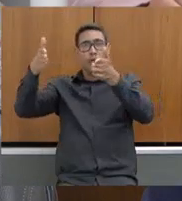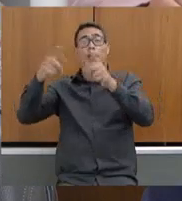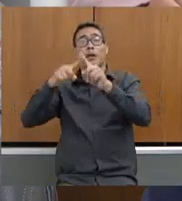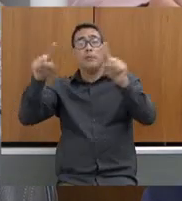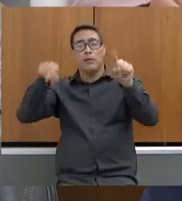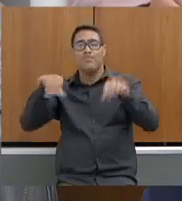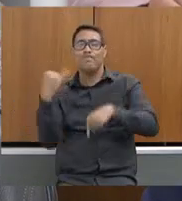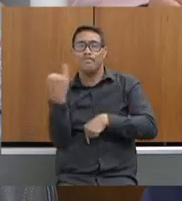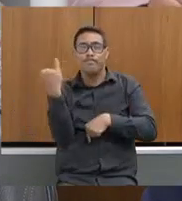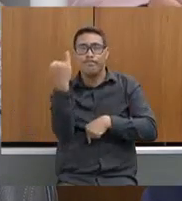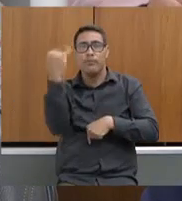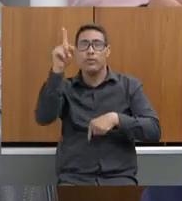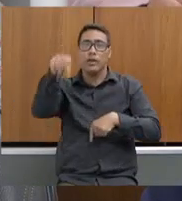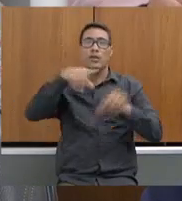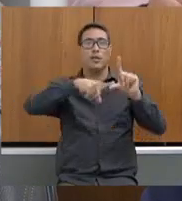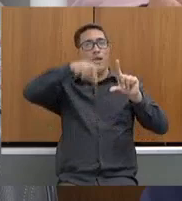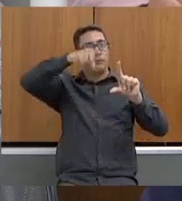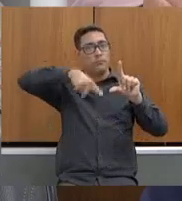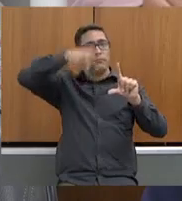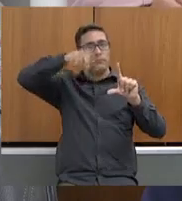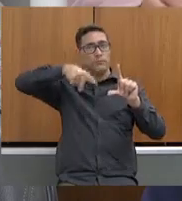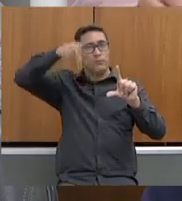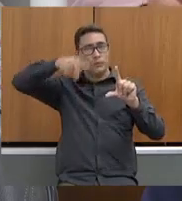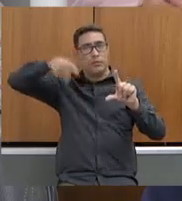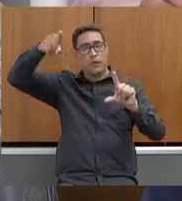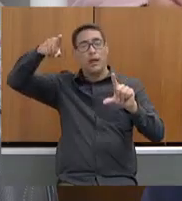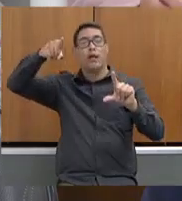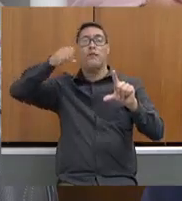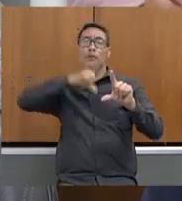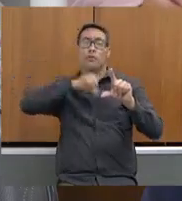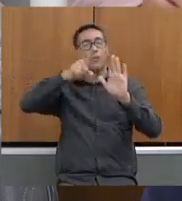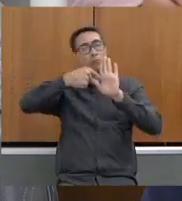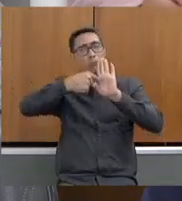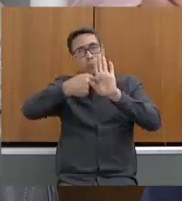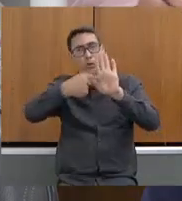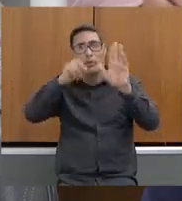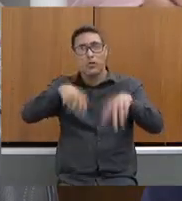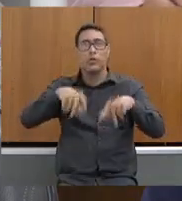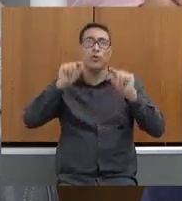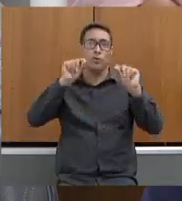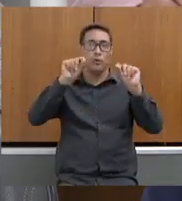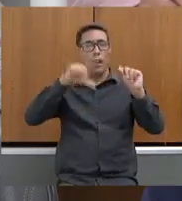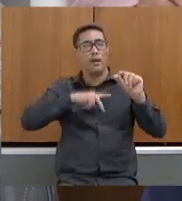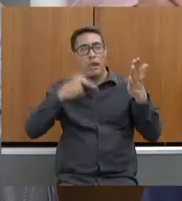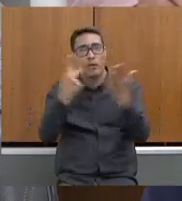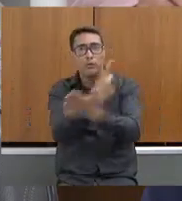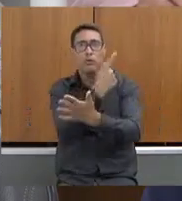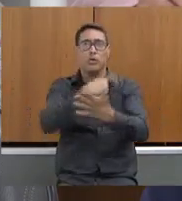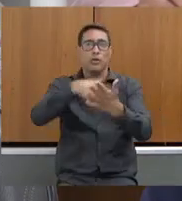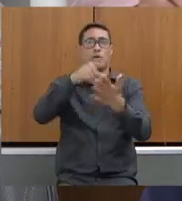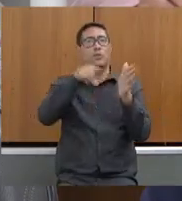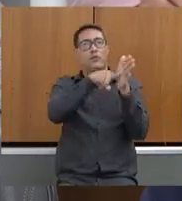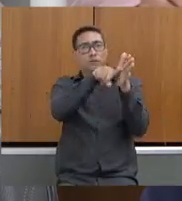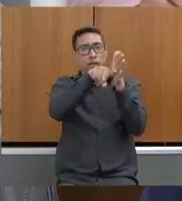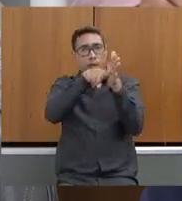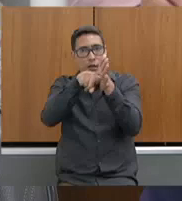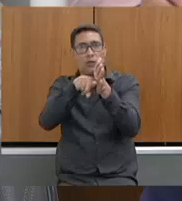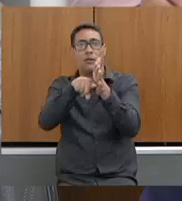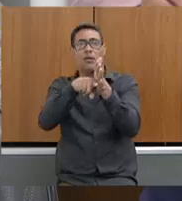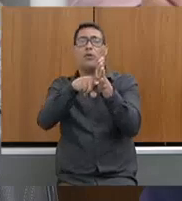importante é o gráfico abaixo, que demonstra que essas ações de fiscalização têm